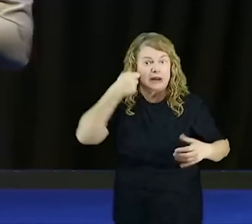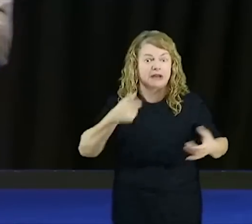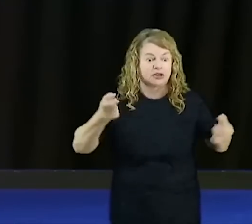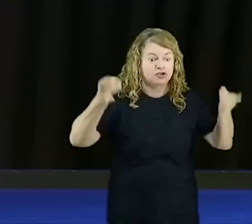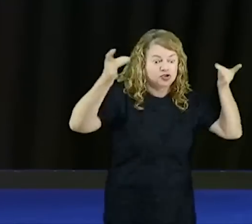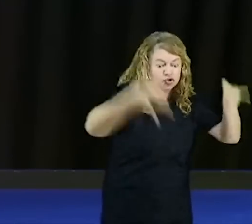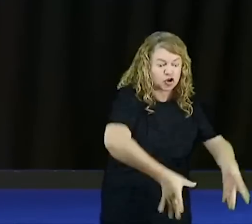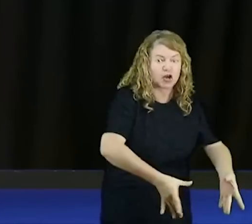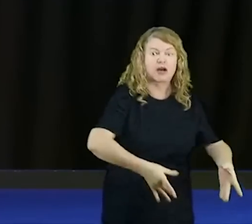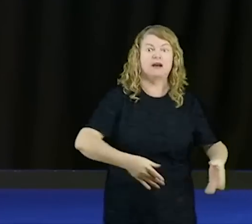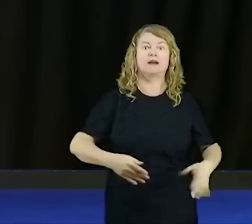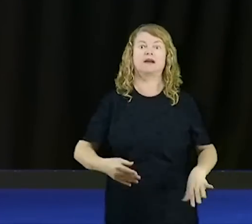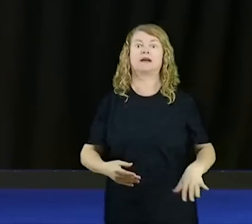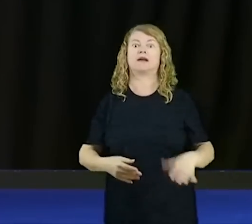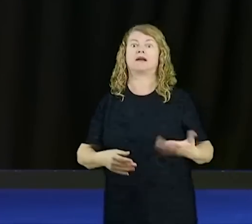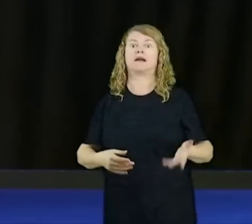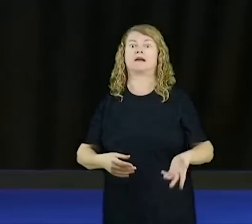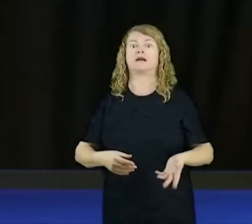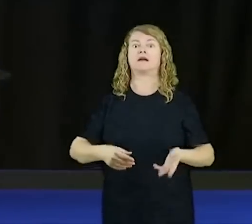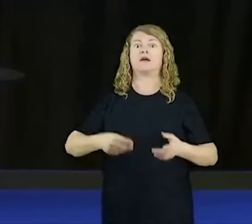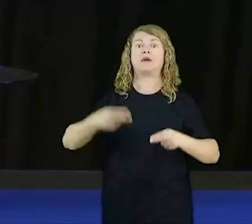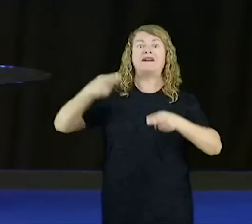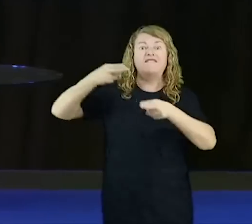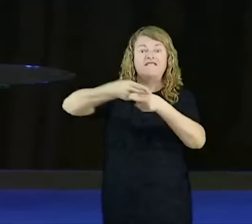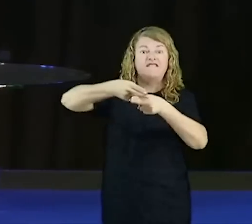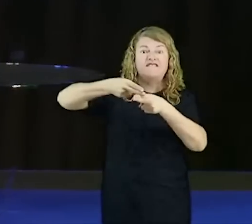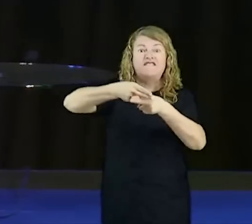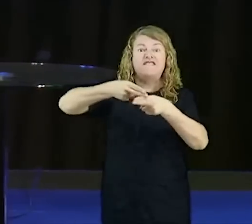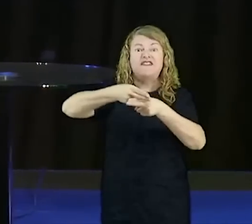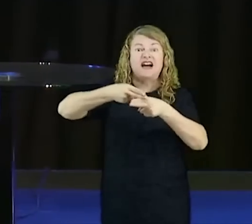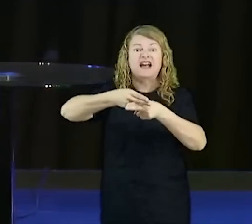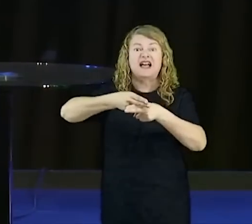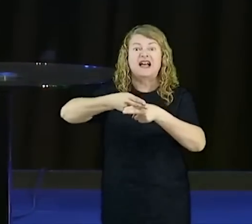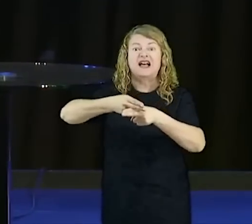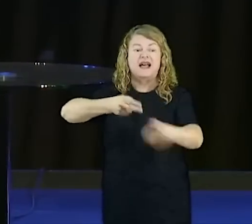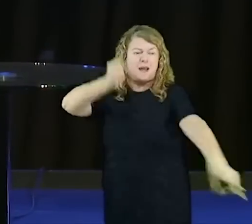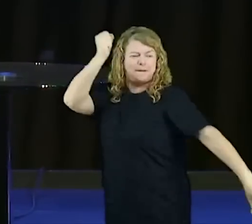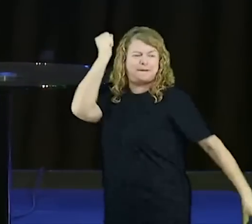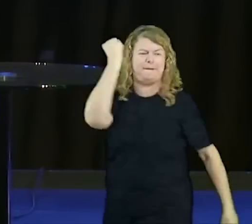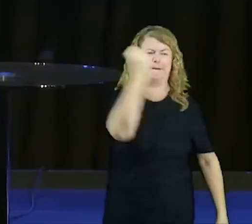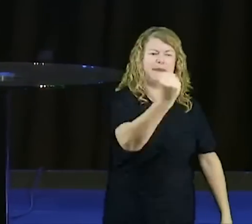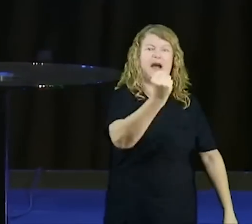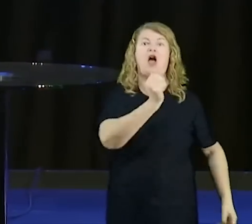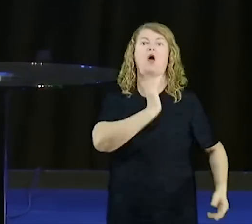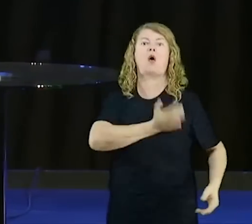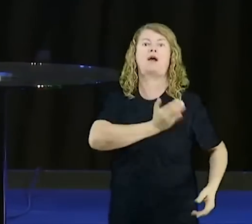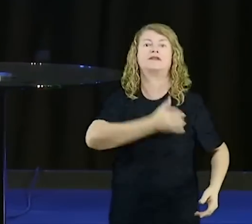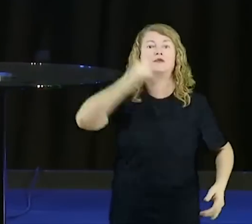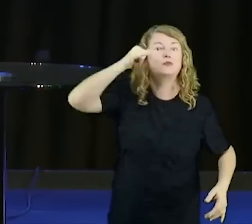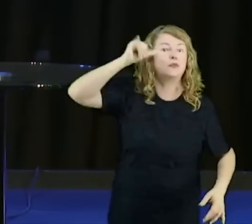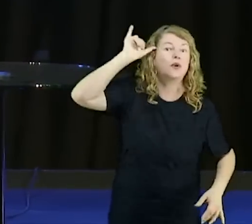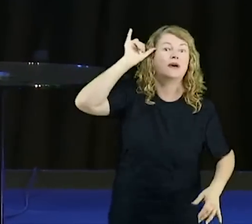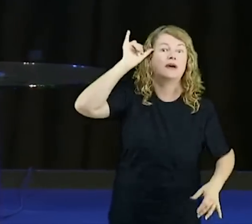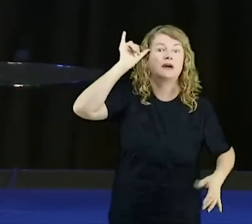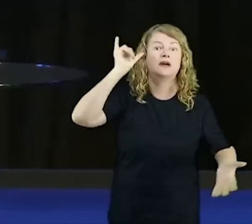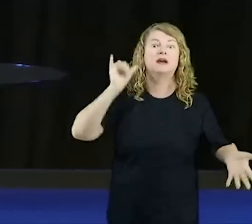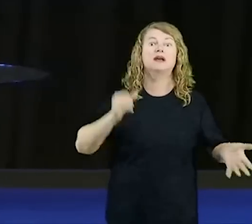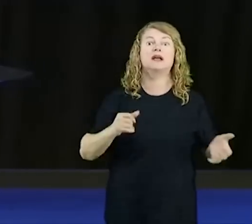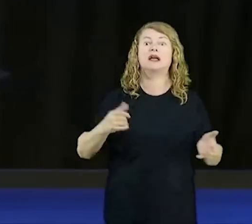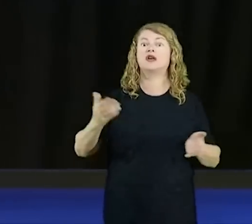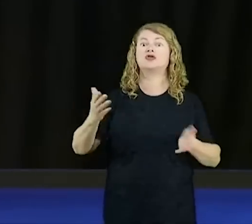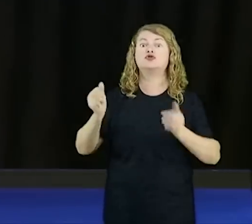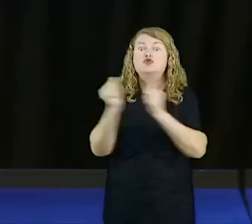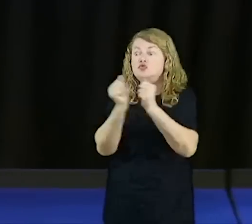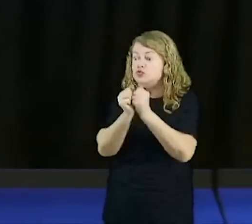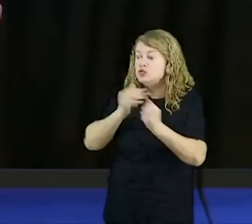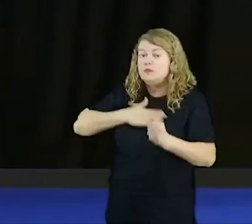faca, enfiaram no coração de um boi, botaram meu nome dentro e enterraram lá no cemitério. É